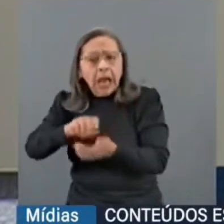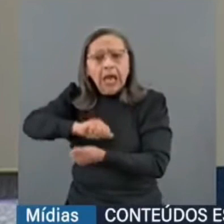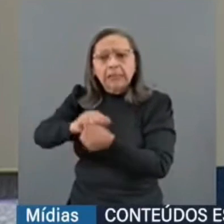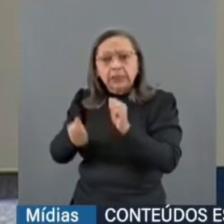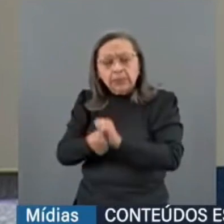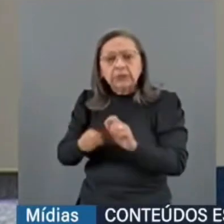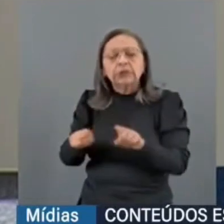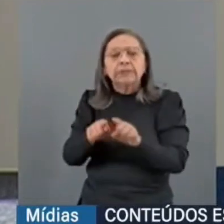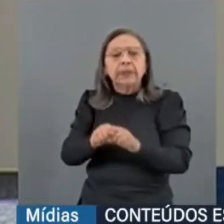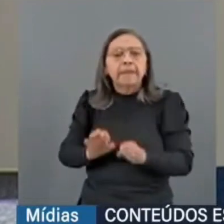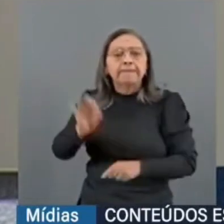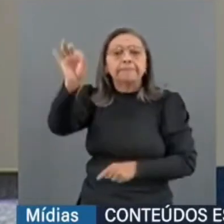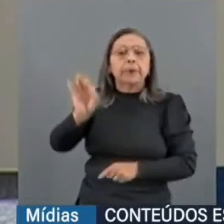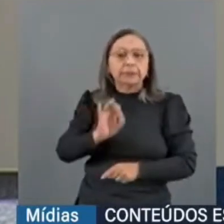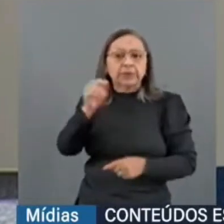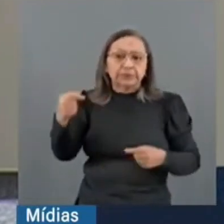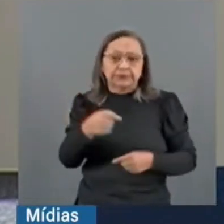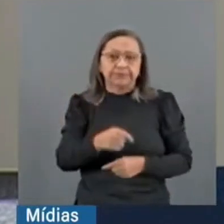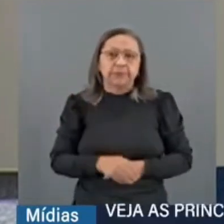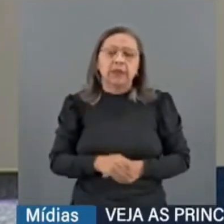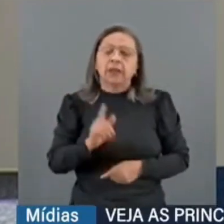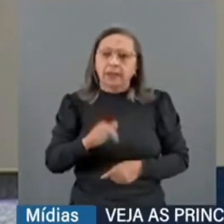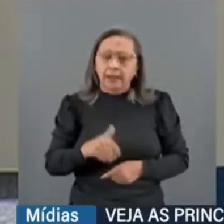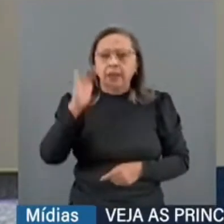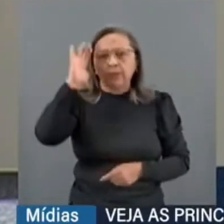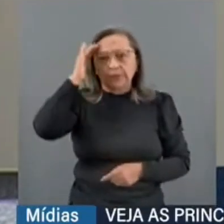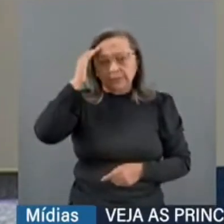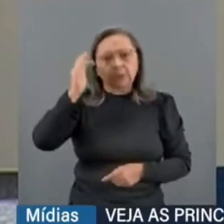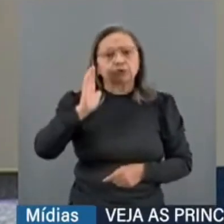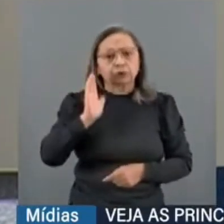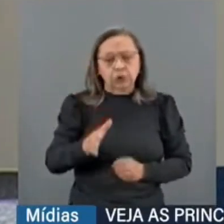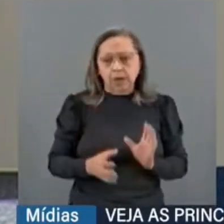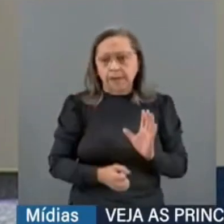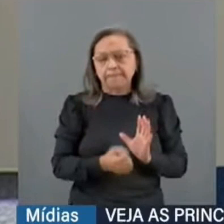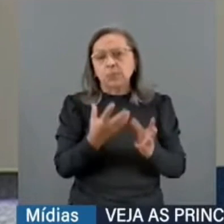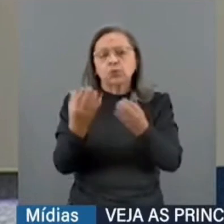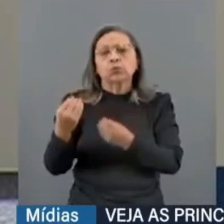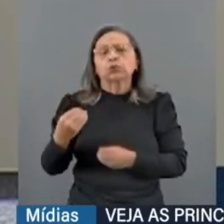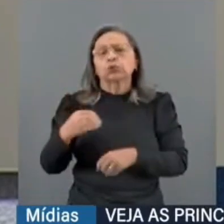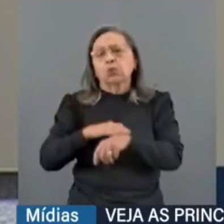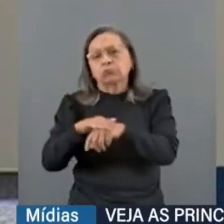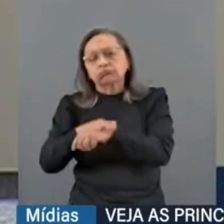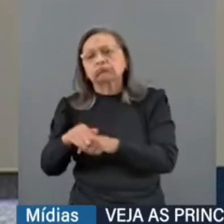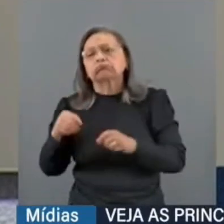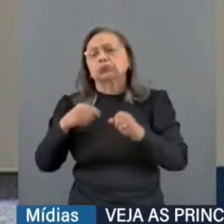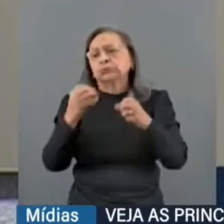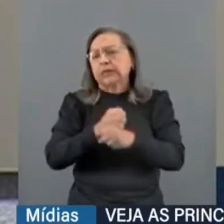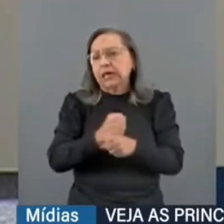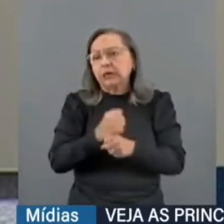e a proporcionalidade. E é um entendimento já bastante pacificado na doutrina,